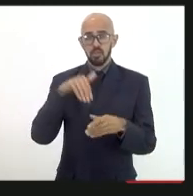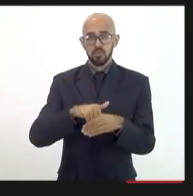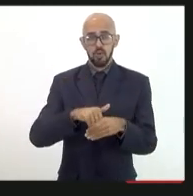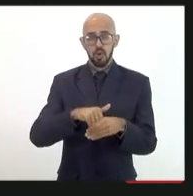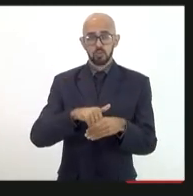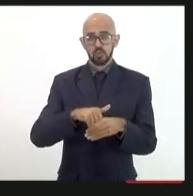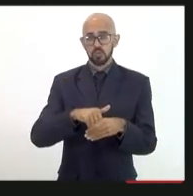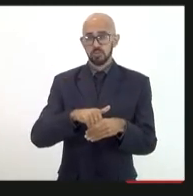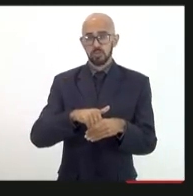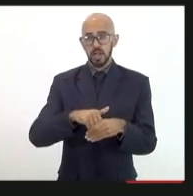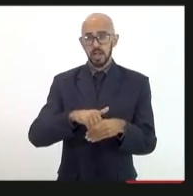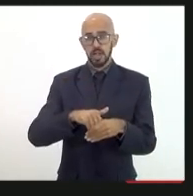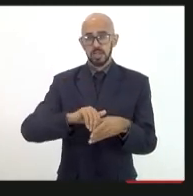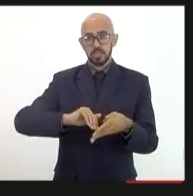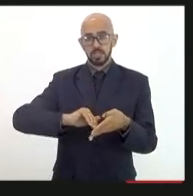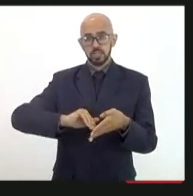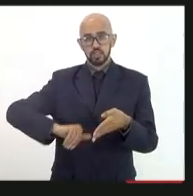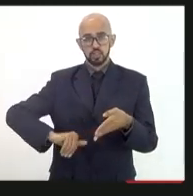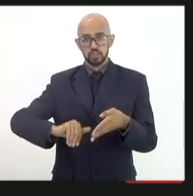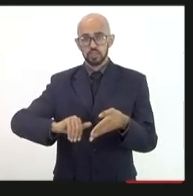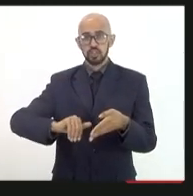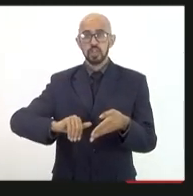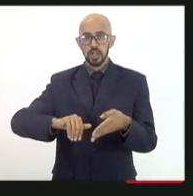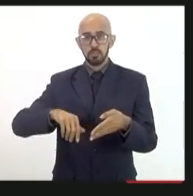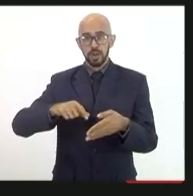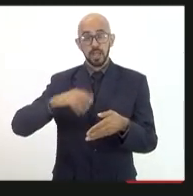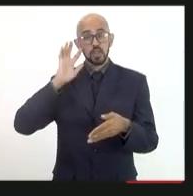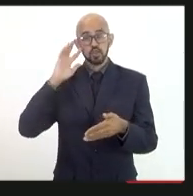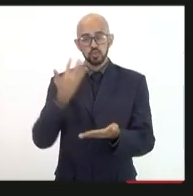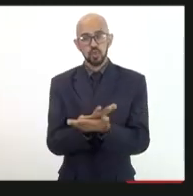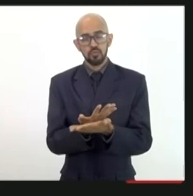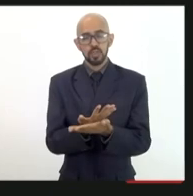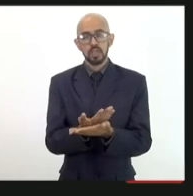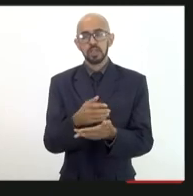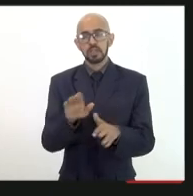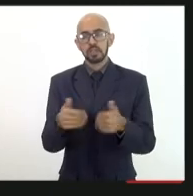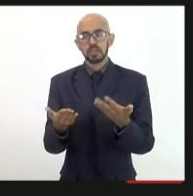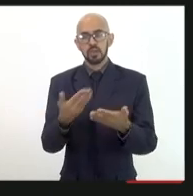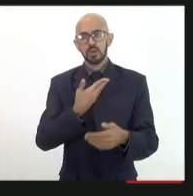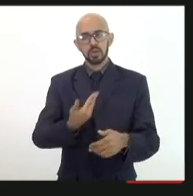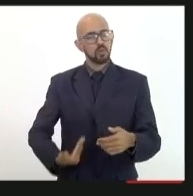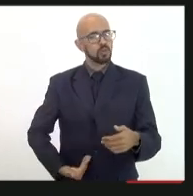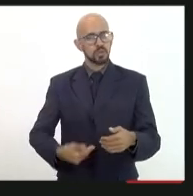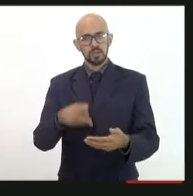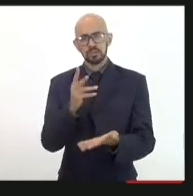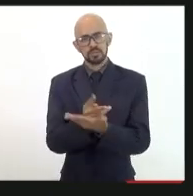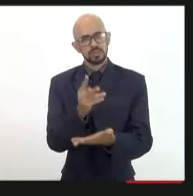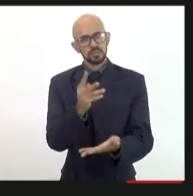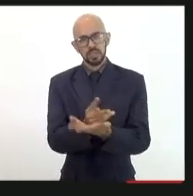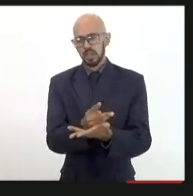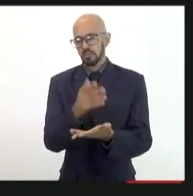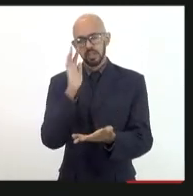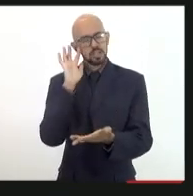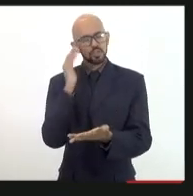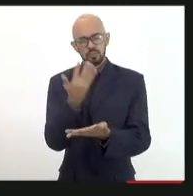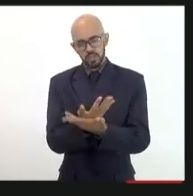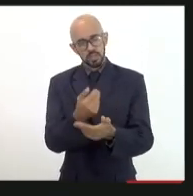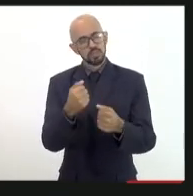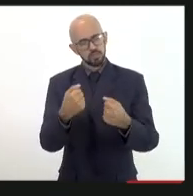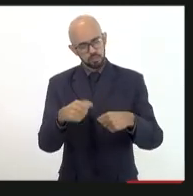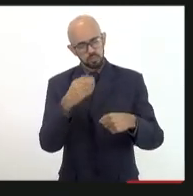a posição governamental do executivo seria sempre decisória eu acho que essa também deveria ser uma correção a ser